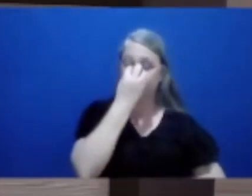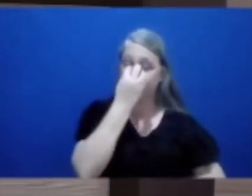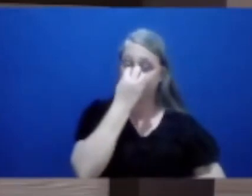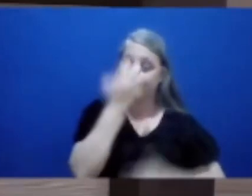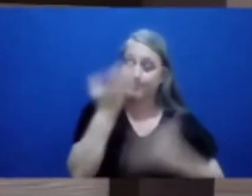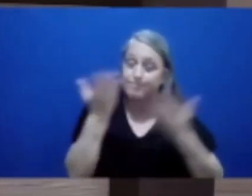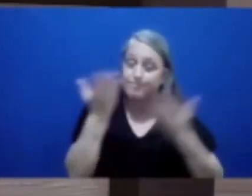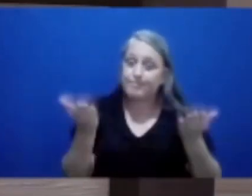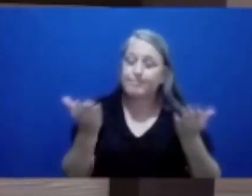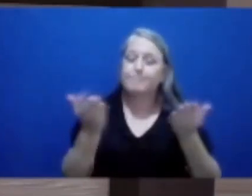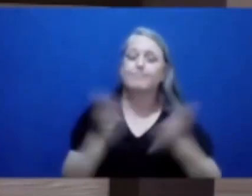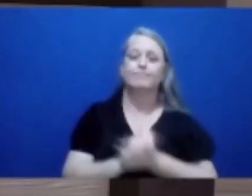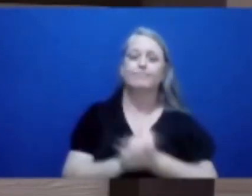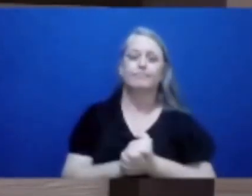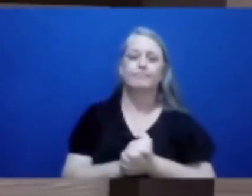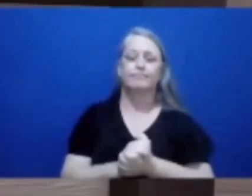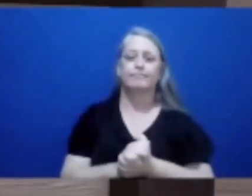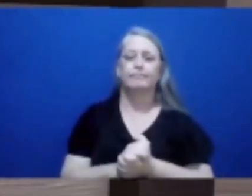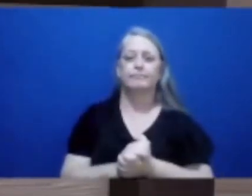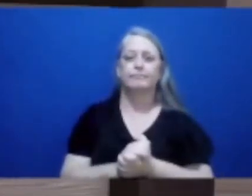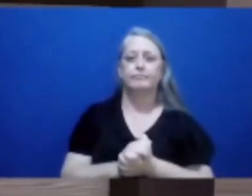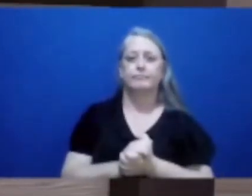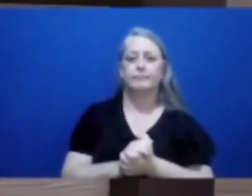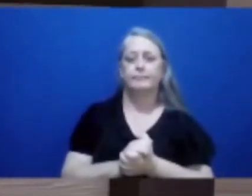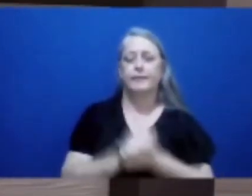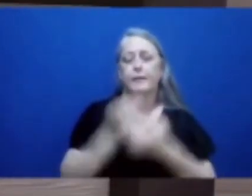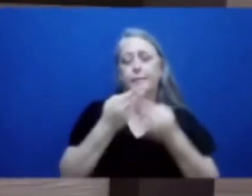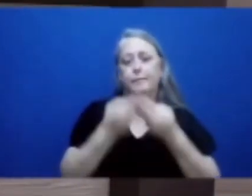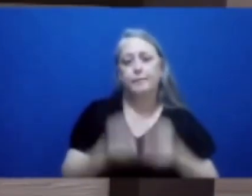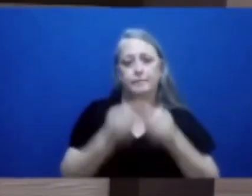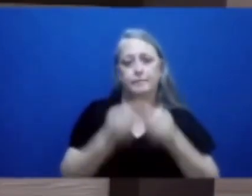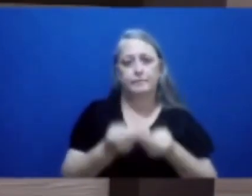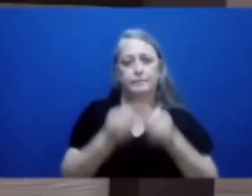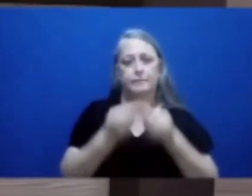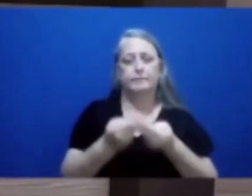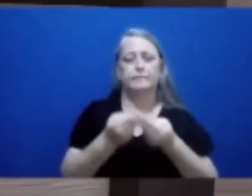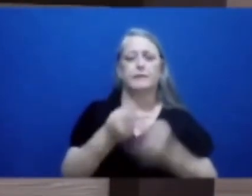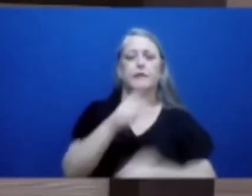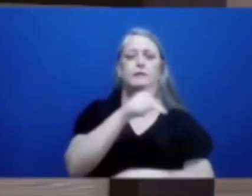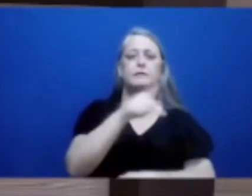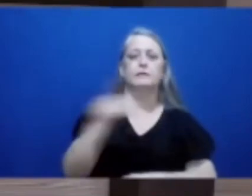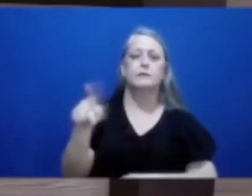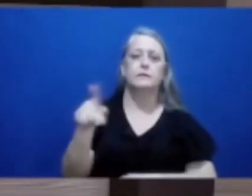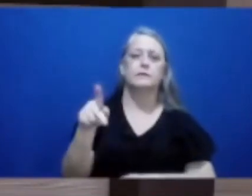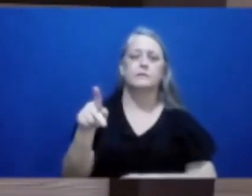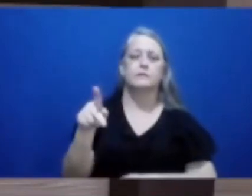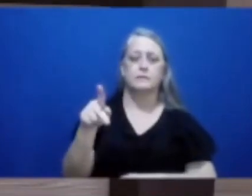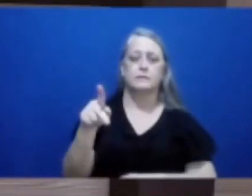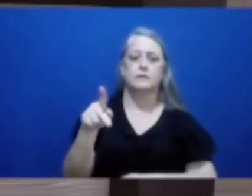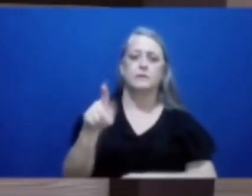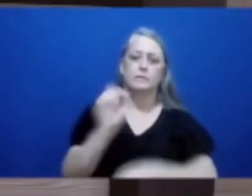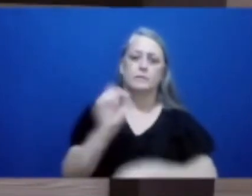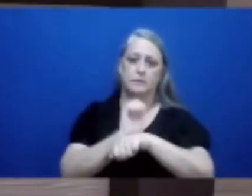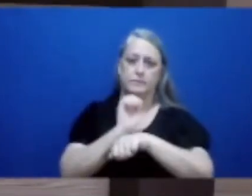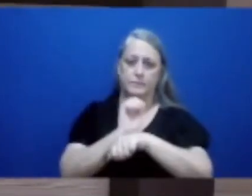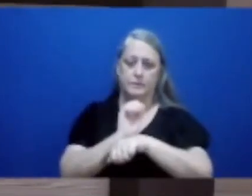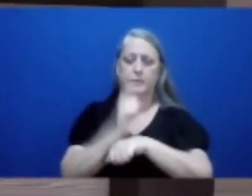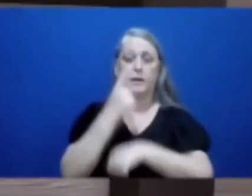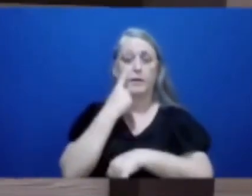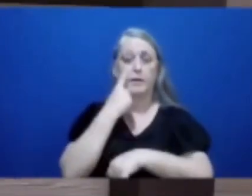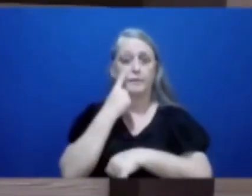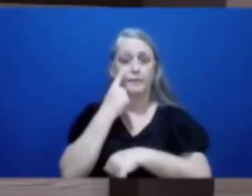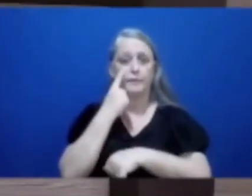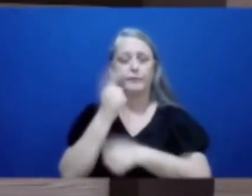Não é? O eu vou fazer? Paciência. Presidente, eu vou colher os votos para aprovar o projeto, com